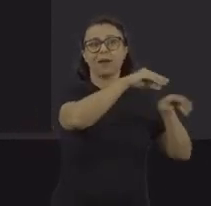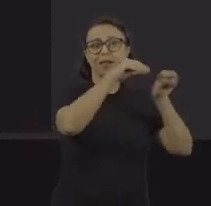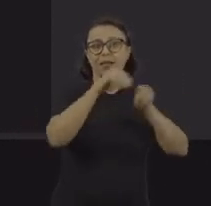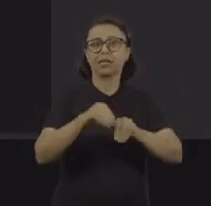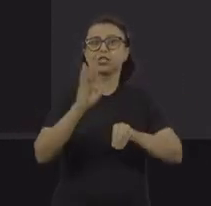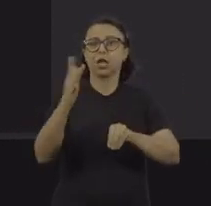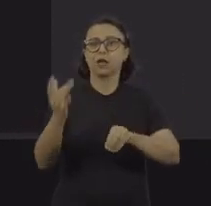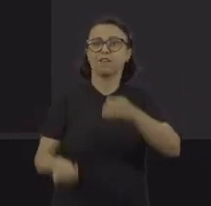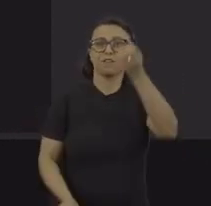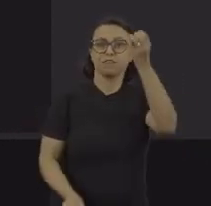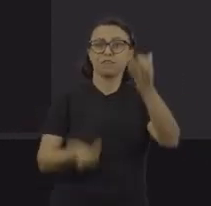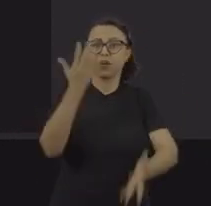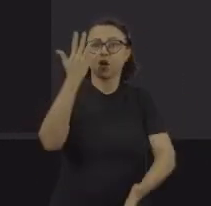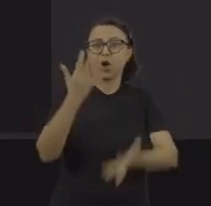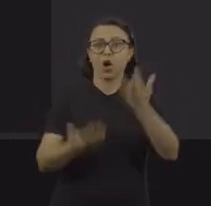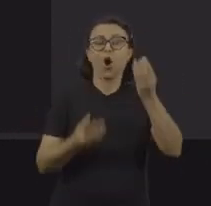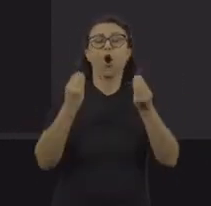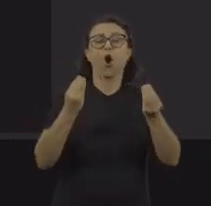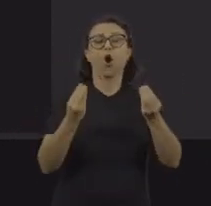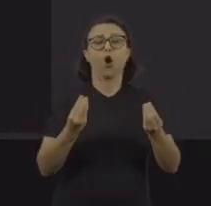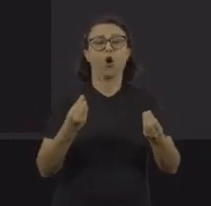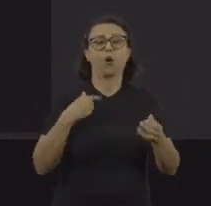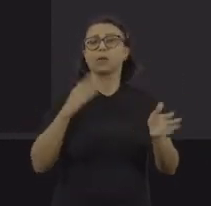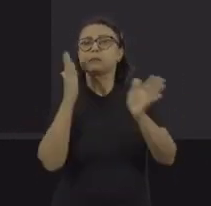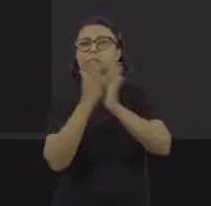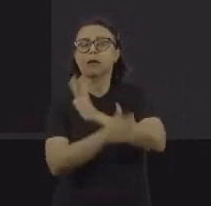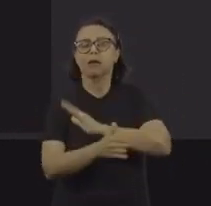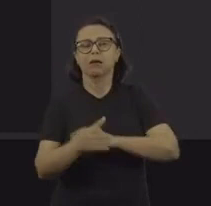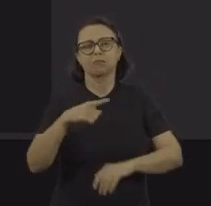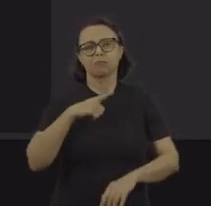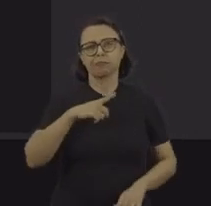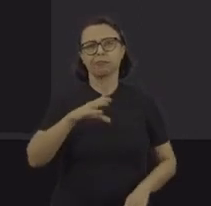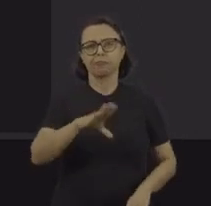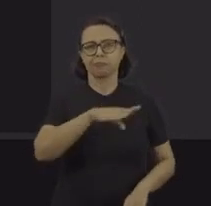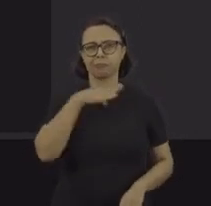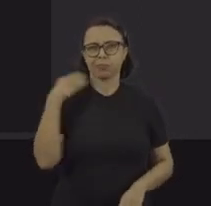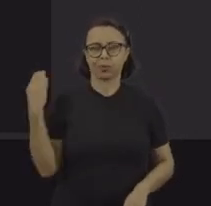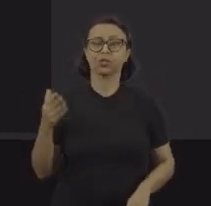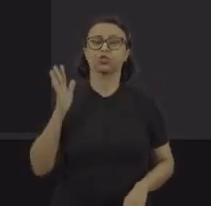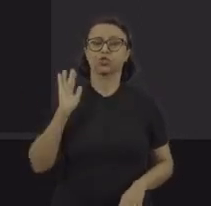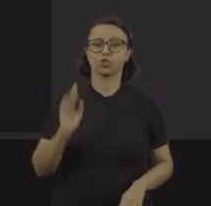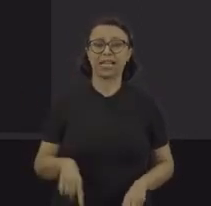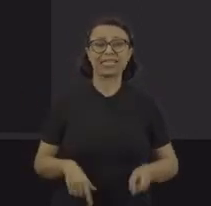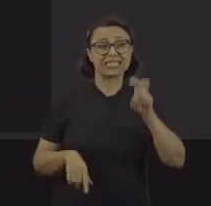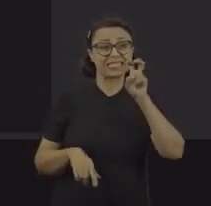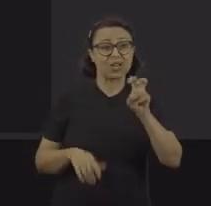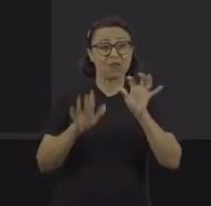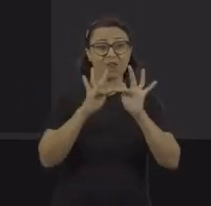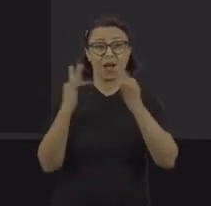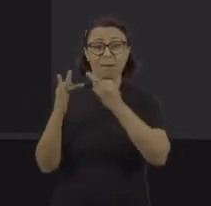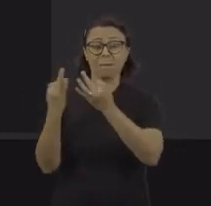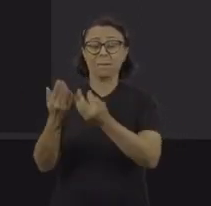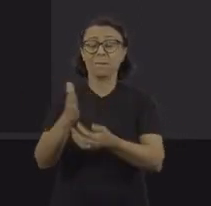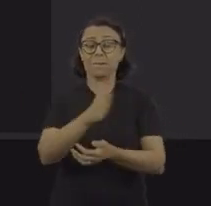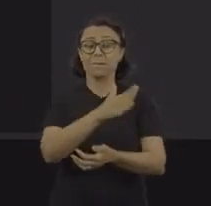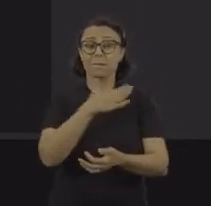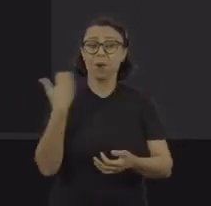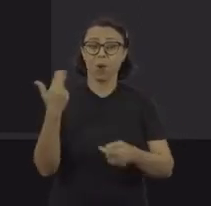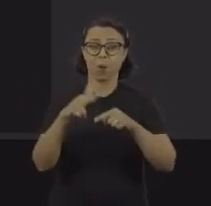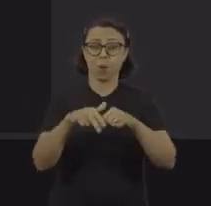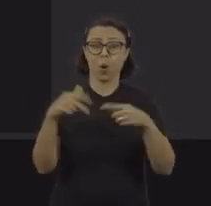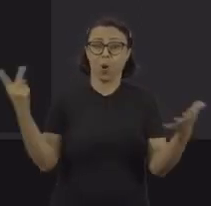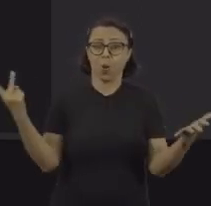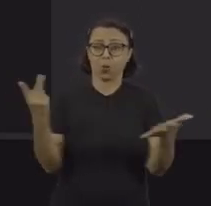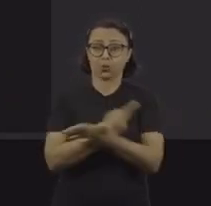fogo. Infelizmente, ninguém morreu, mas na Argentina a gente teve um caso muito semelhante em que cinco famílias foram vitimadas elas inteiras, inclusive com crianças,